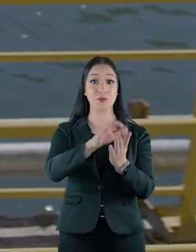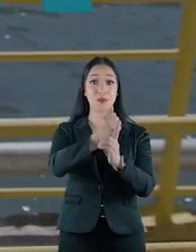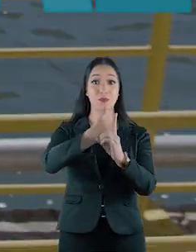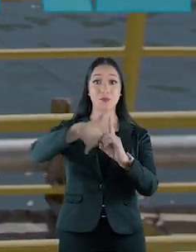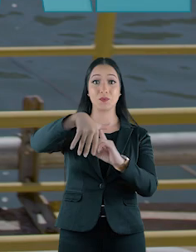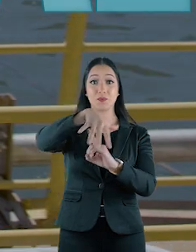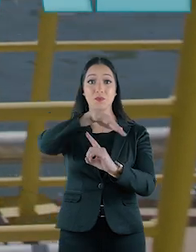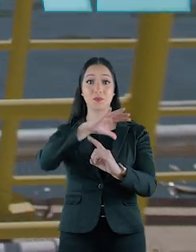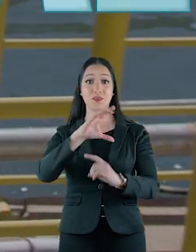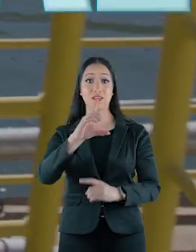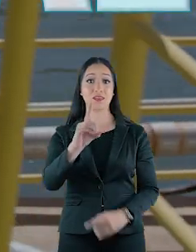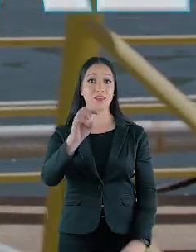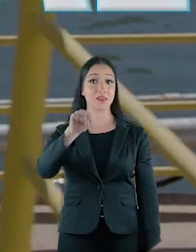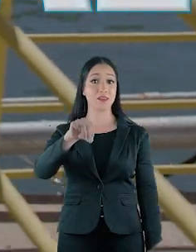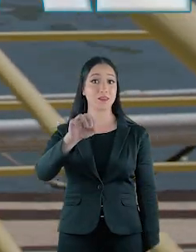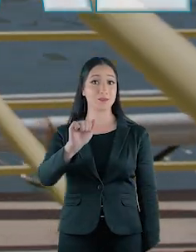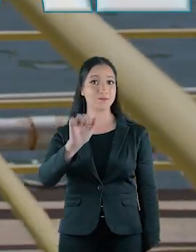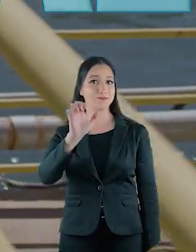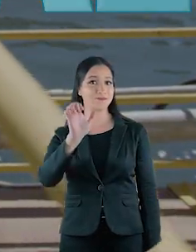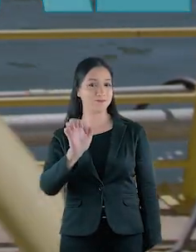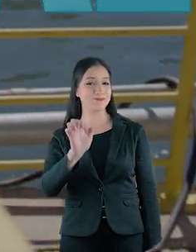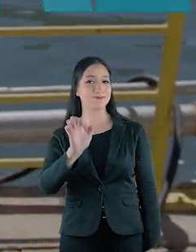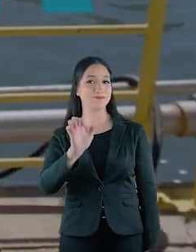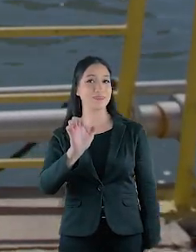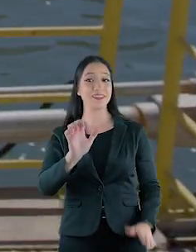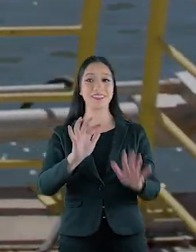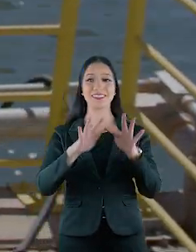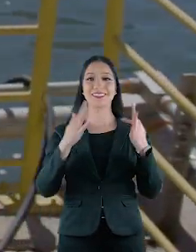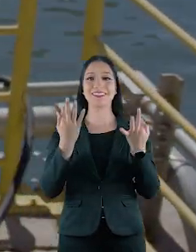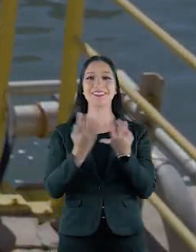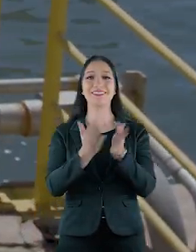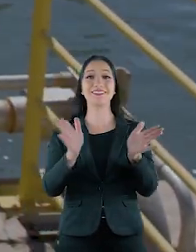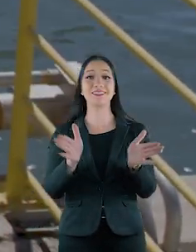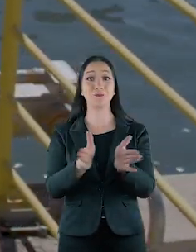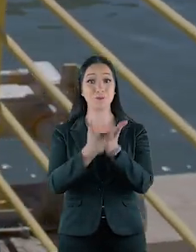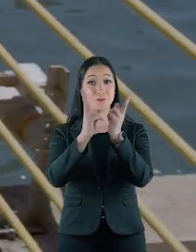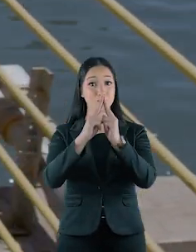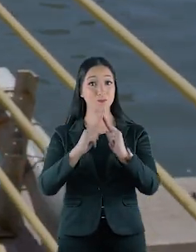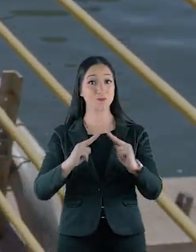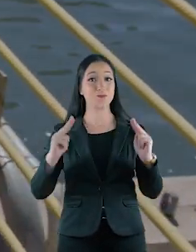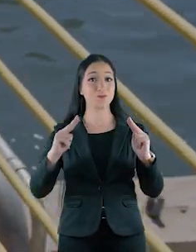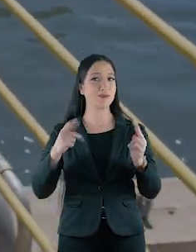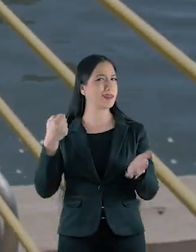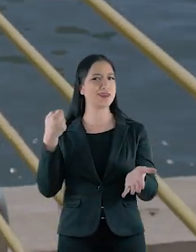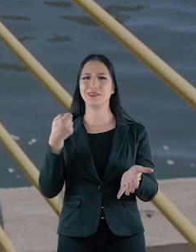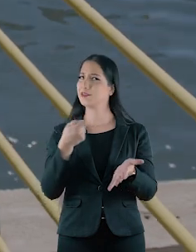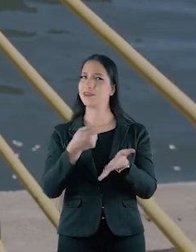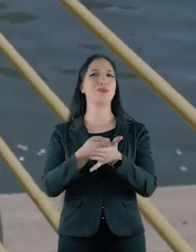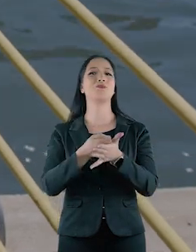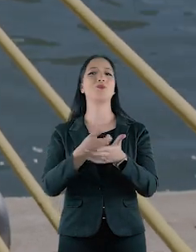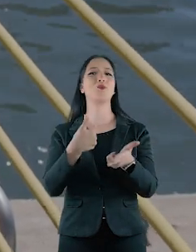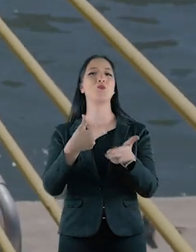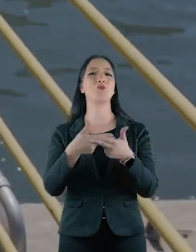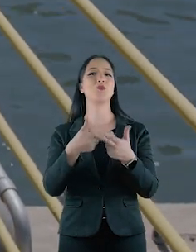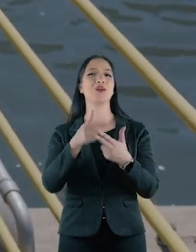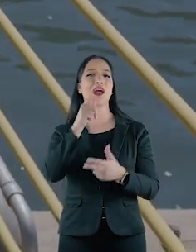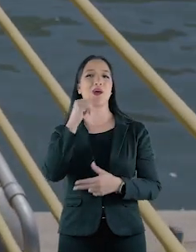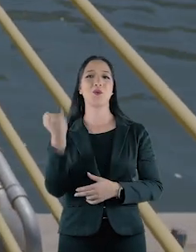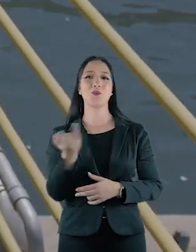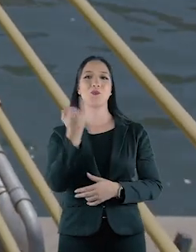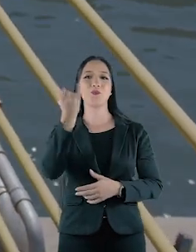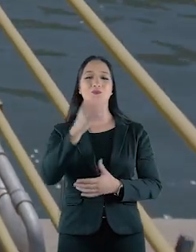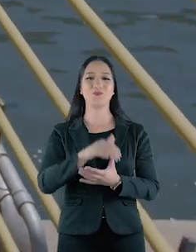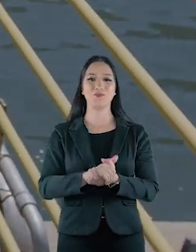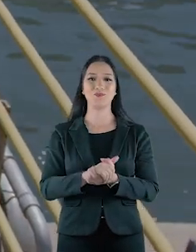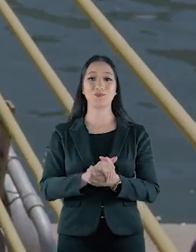programa Tarifa Social do Departamento Municipal de Água e Esgoto, o DEMAI, famílias em vulnerabilidade social não pagam